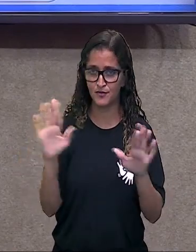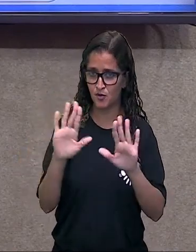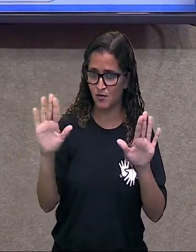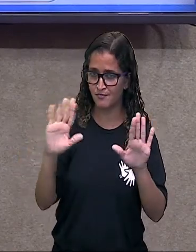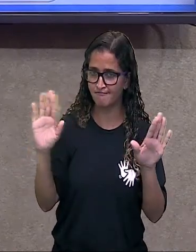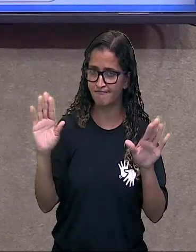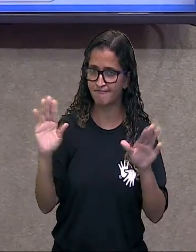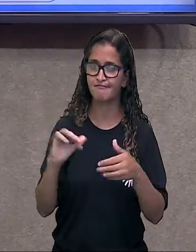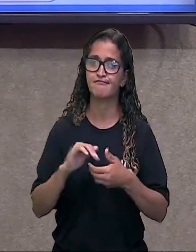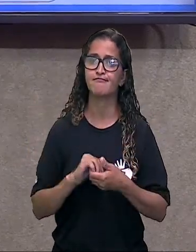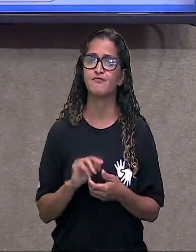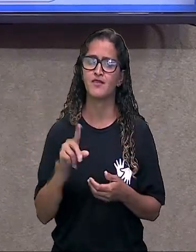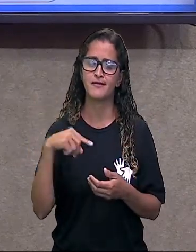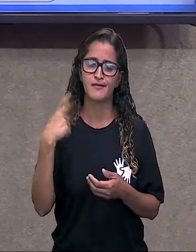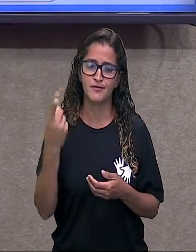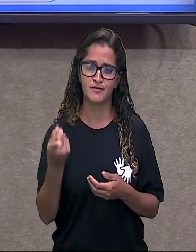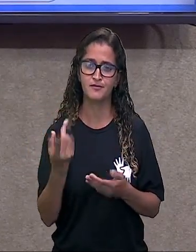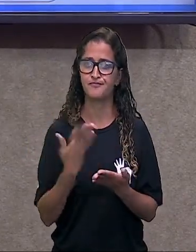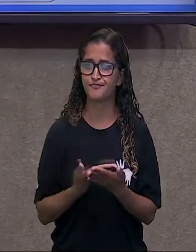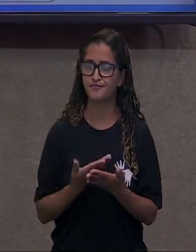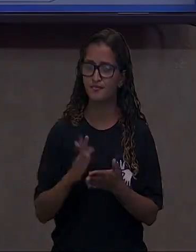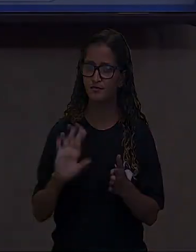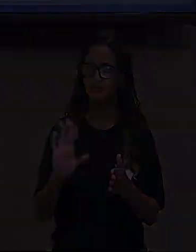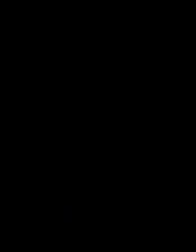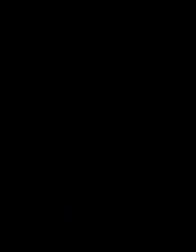Tchau gente, até a próxima aula!